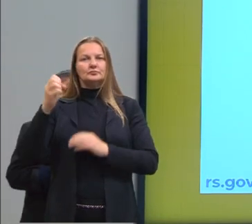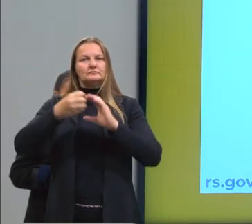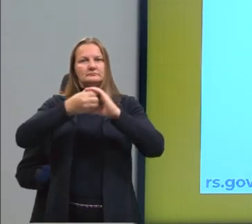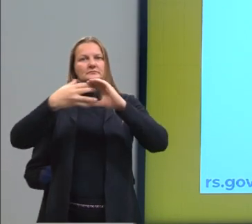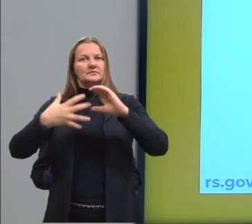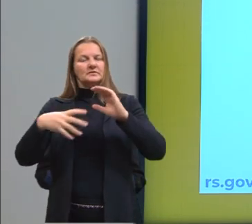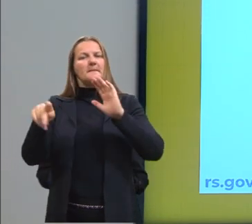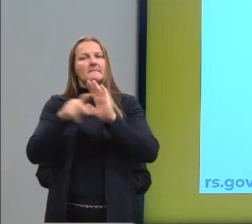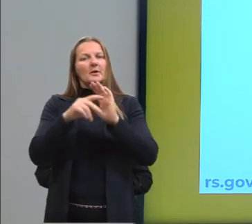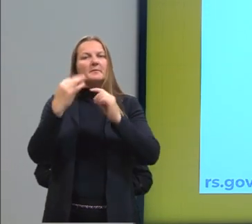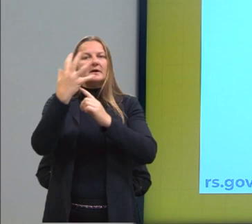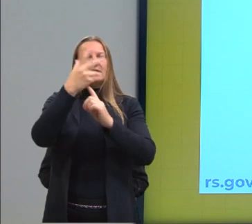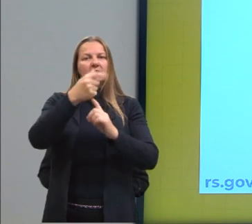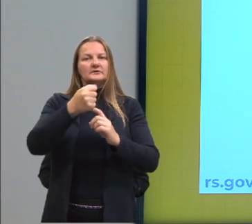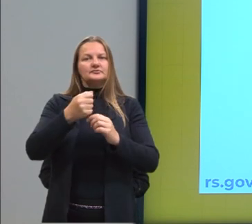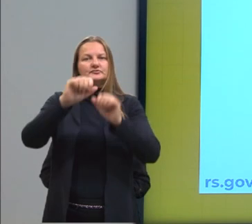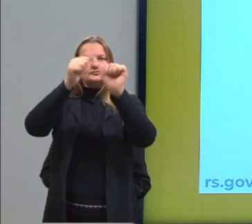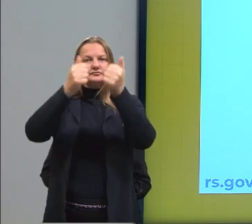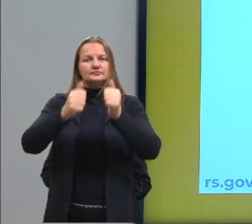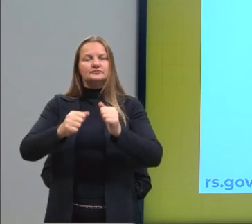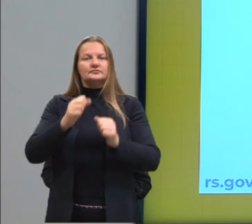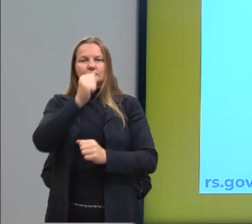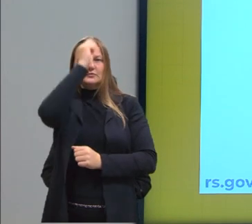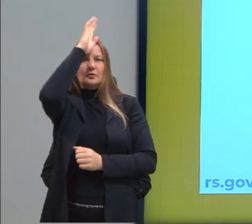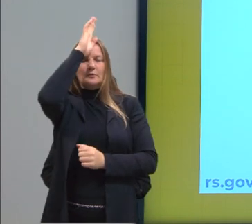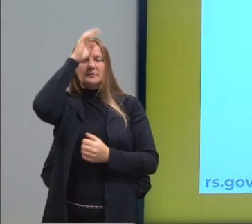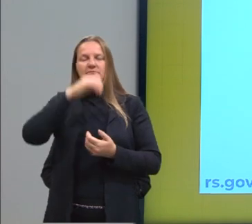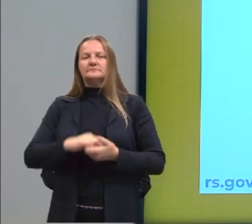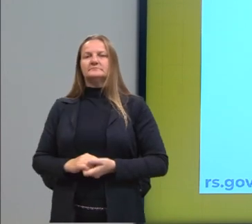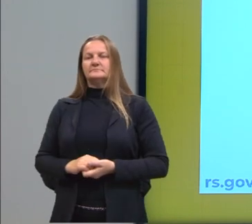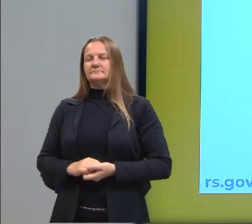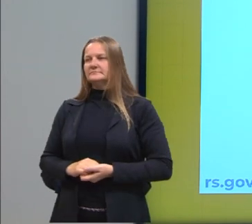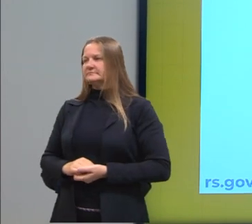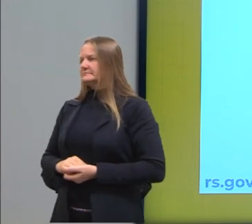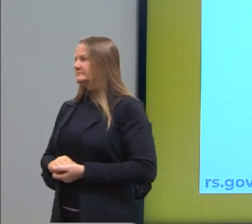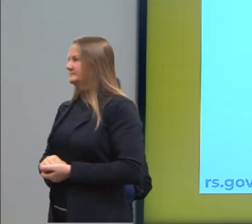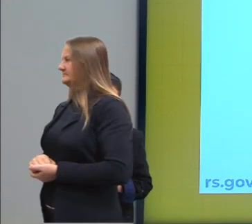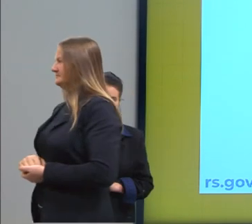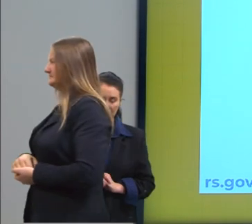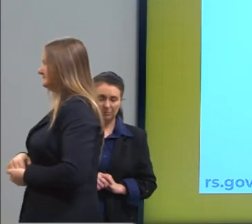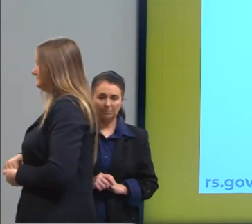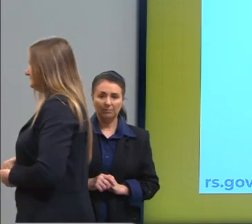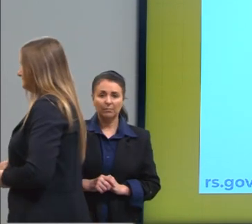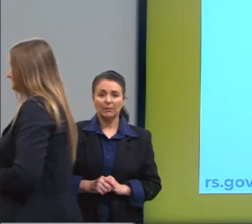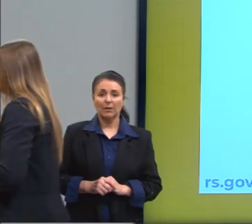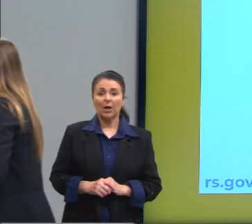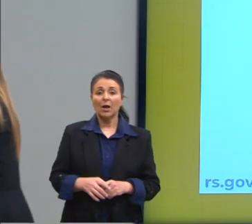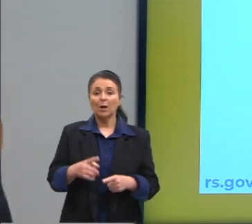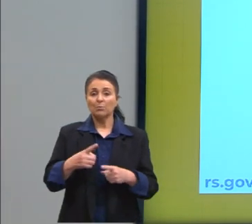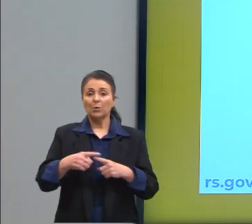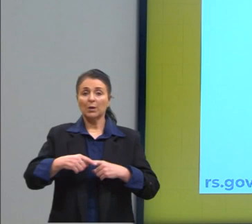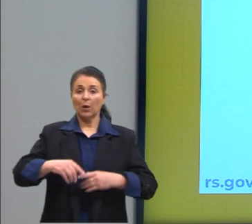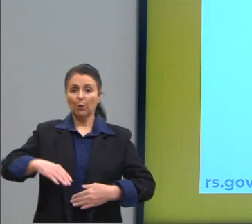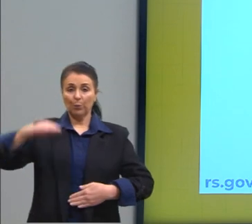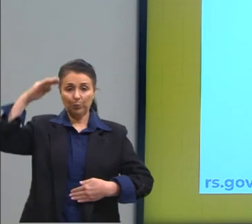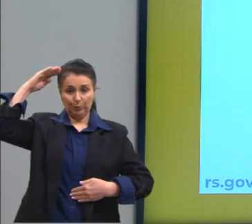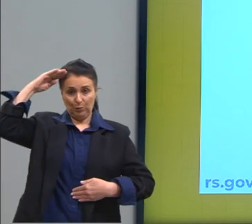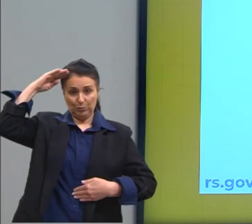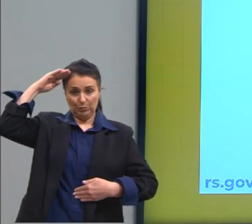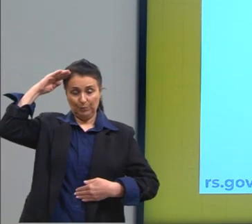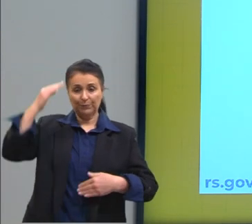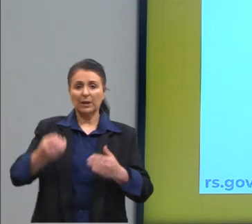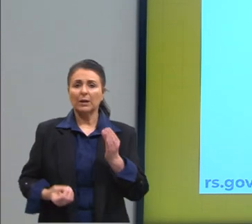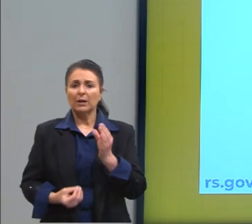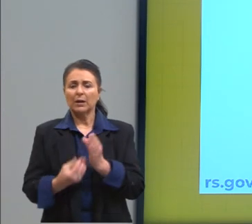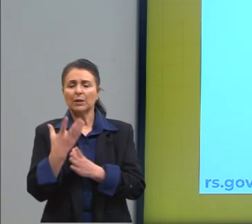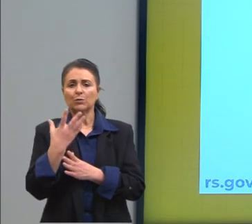na escultura do período romano. Porque o busto surge e ele expressa, o